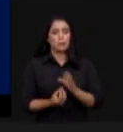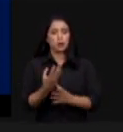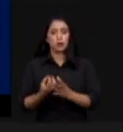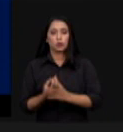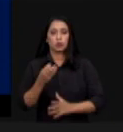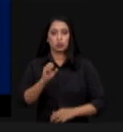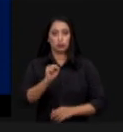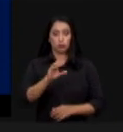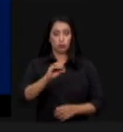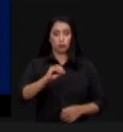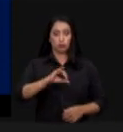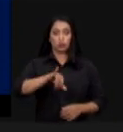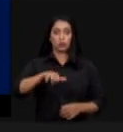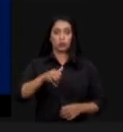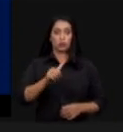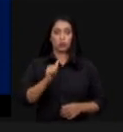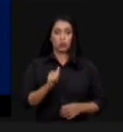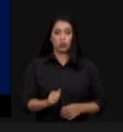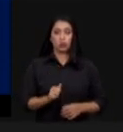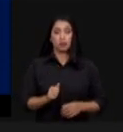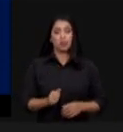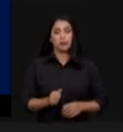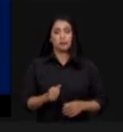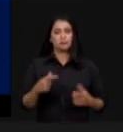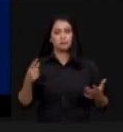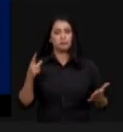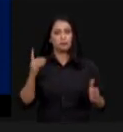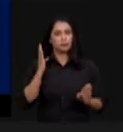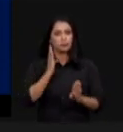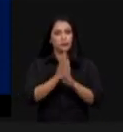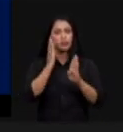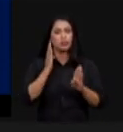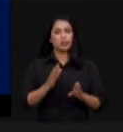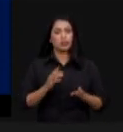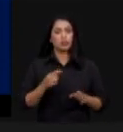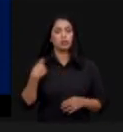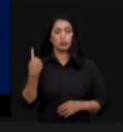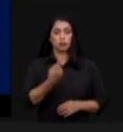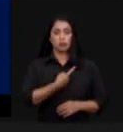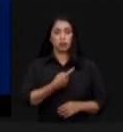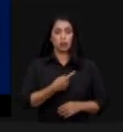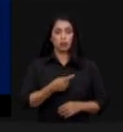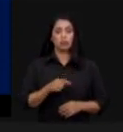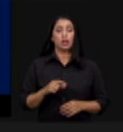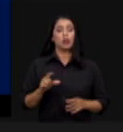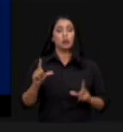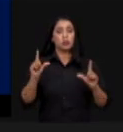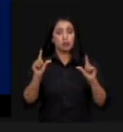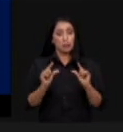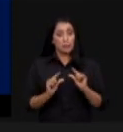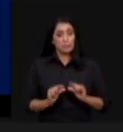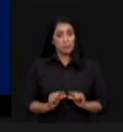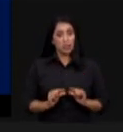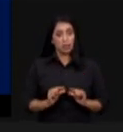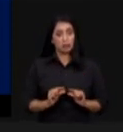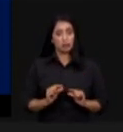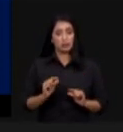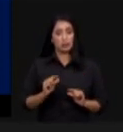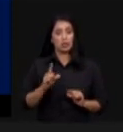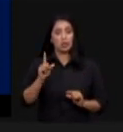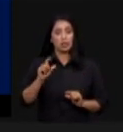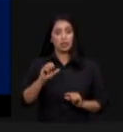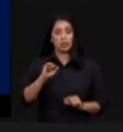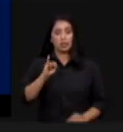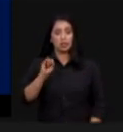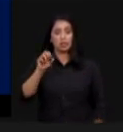primeiro e segundo produtor mundial, e constatou, nós usamos menos insumos do que os americanos. E o milho, a